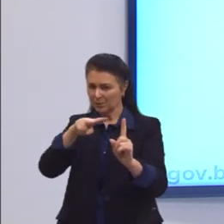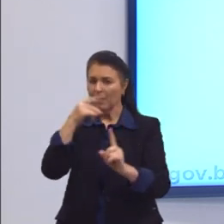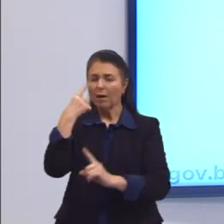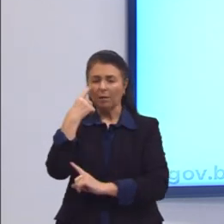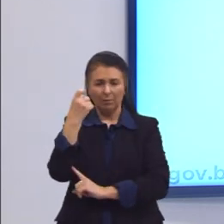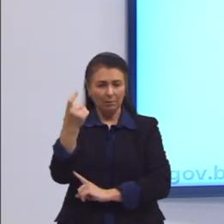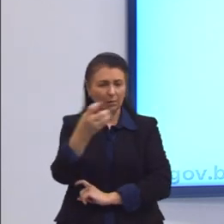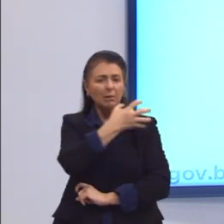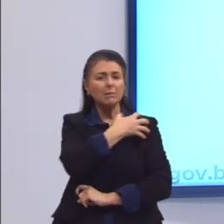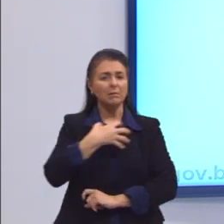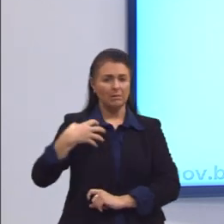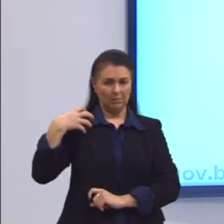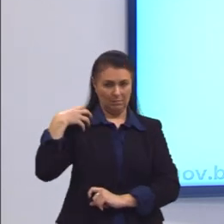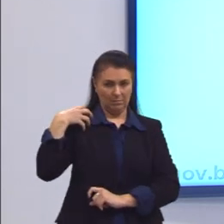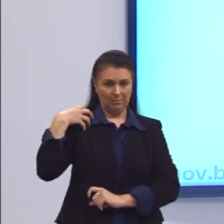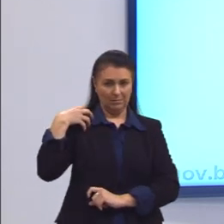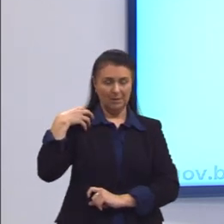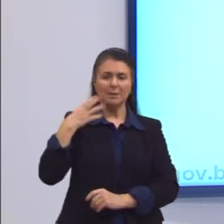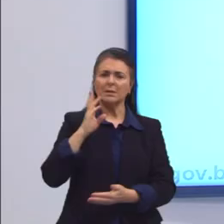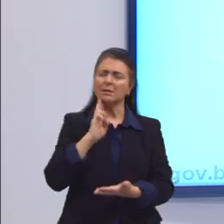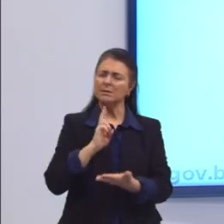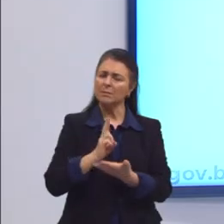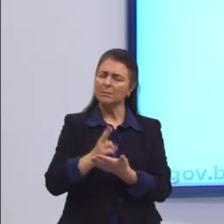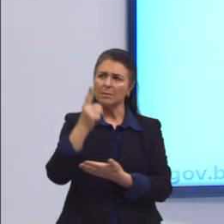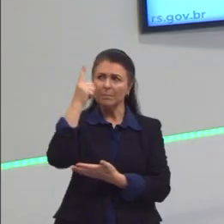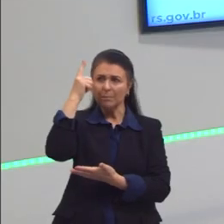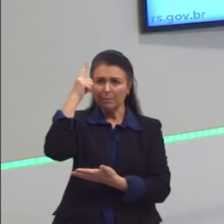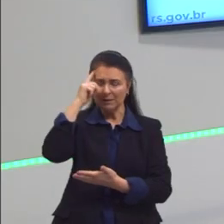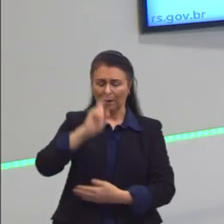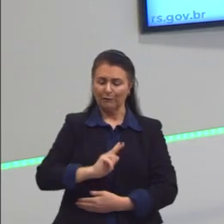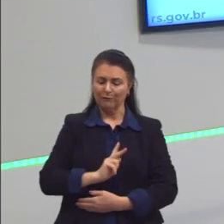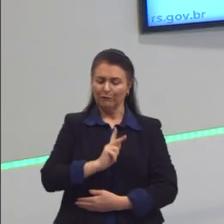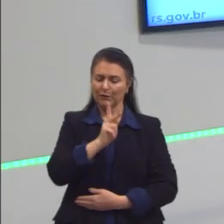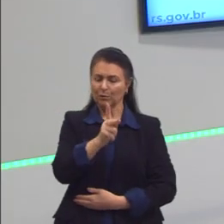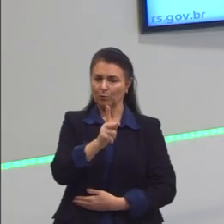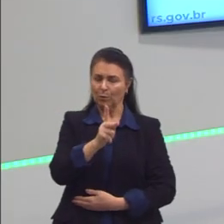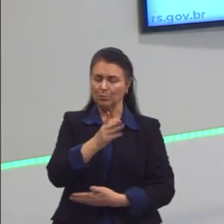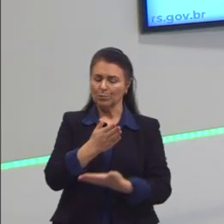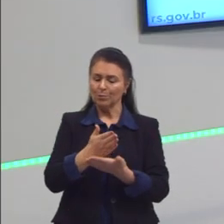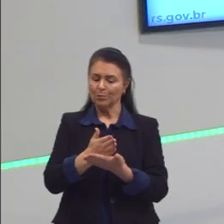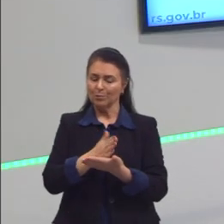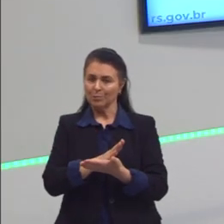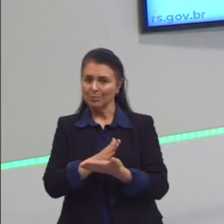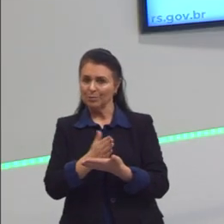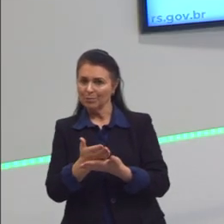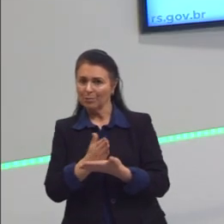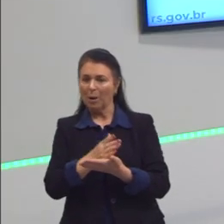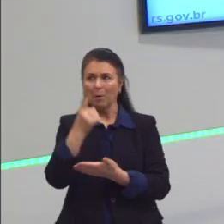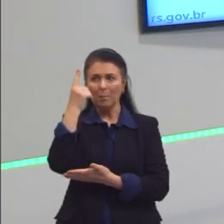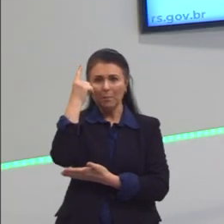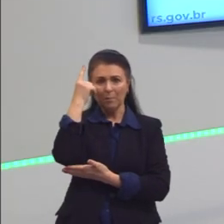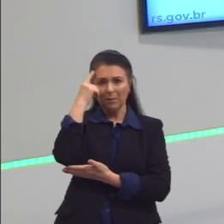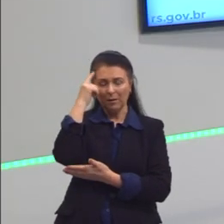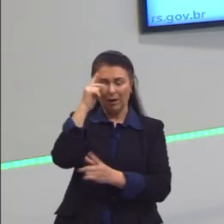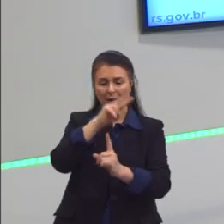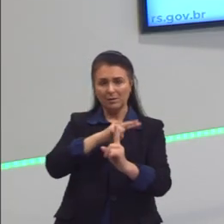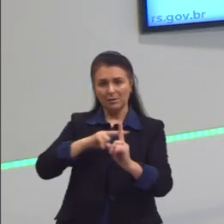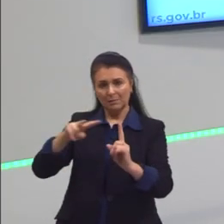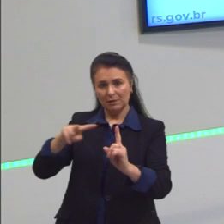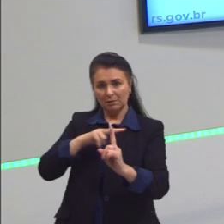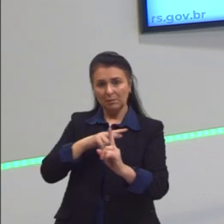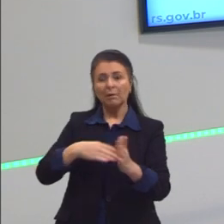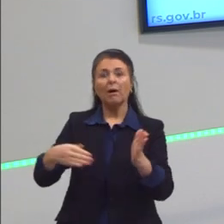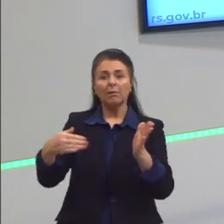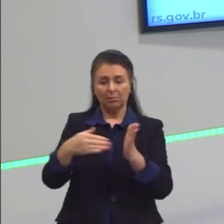Agir de acordo com o meio termo é ser virtuoso para Aristóteles. Talvez essa perspectiva valha até